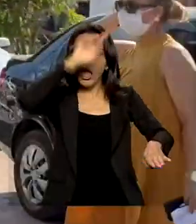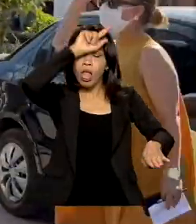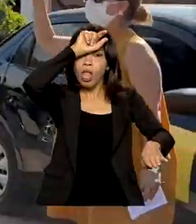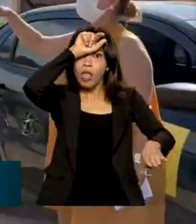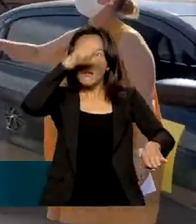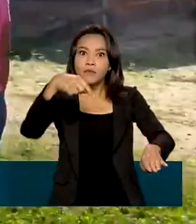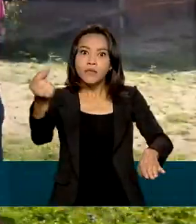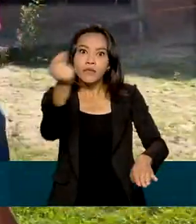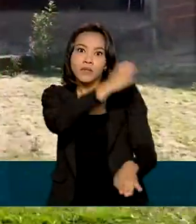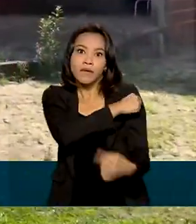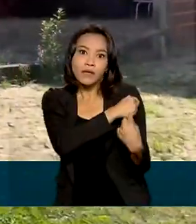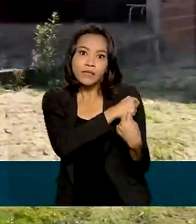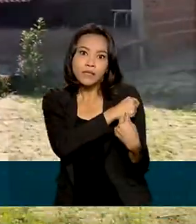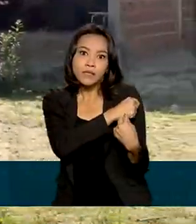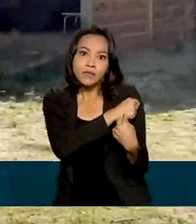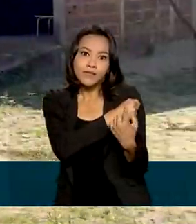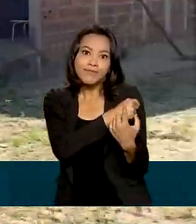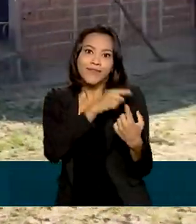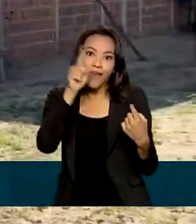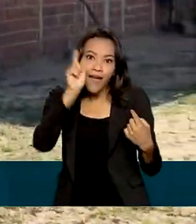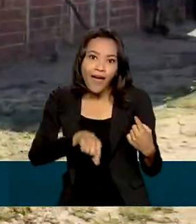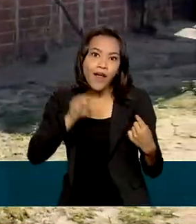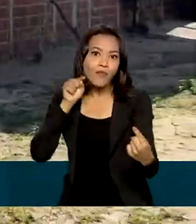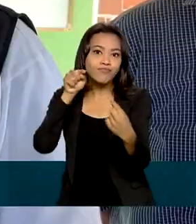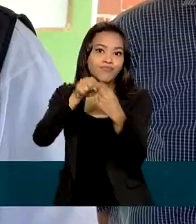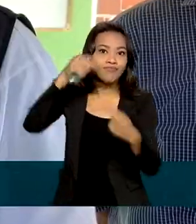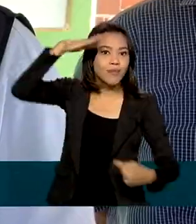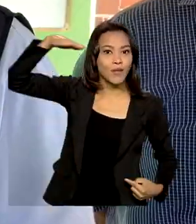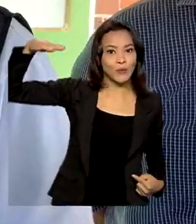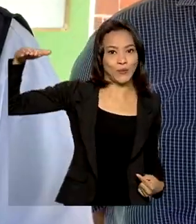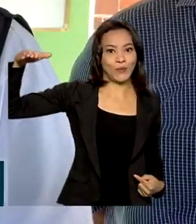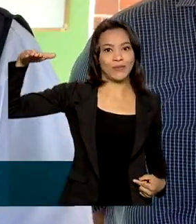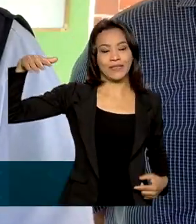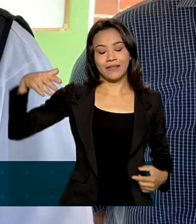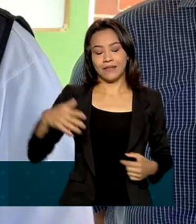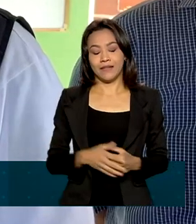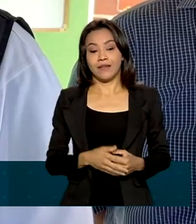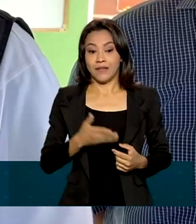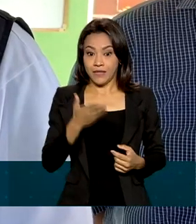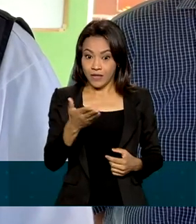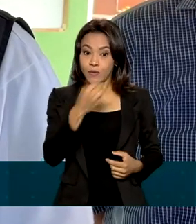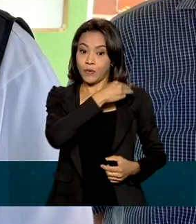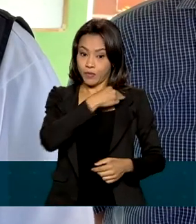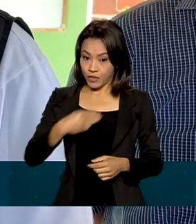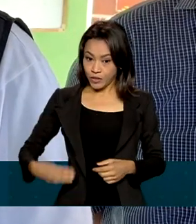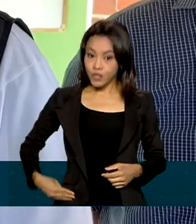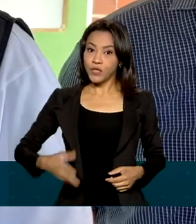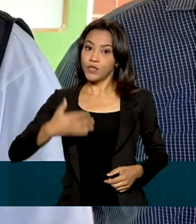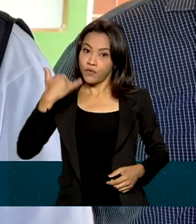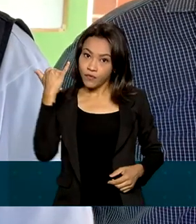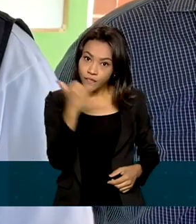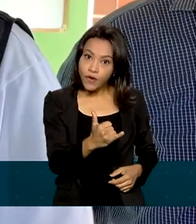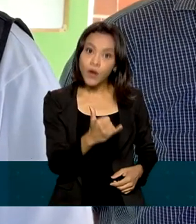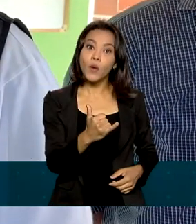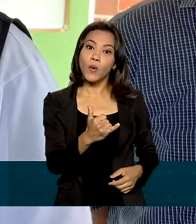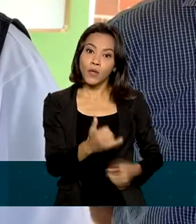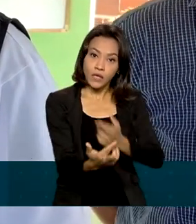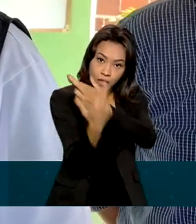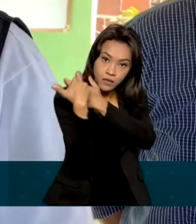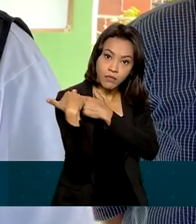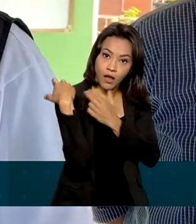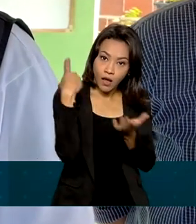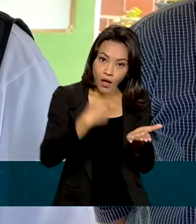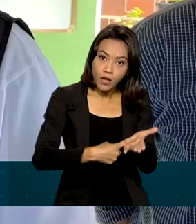vacinas contra a Covid-19 destinadas a adultos. O ministro destacou o papel das autoridades locais na